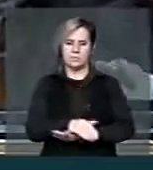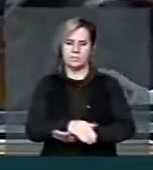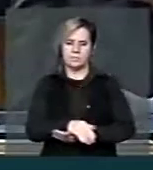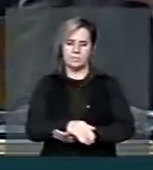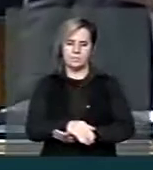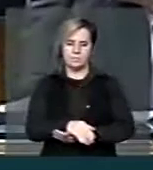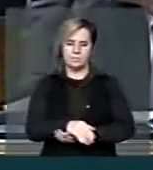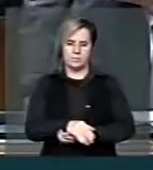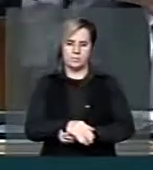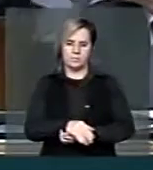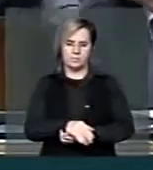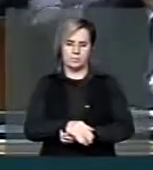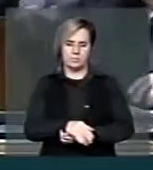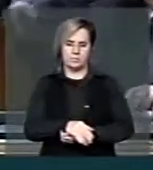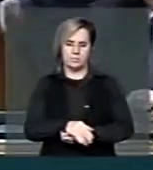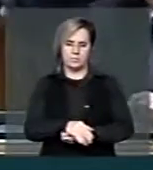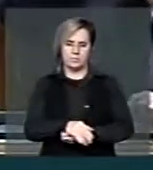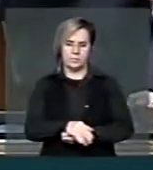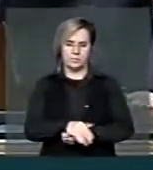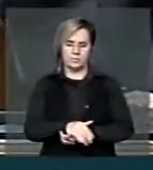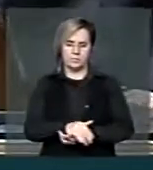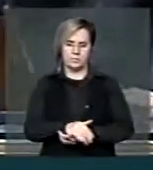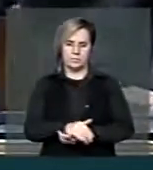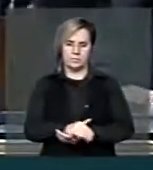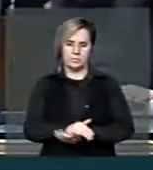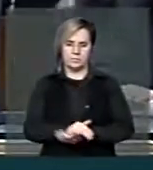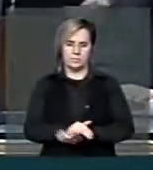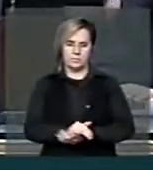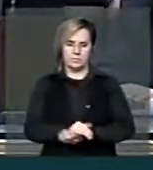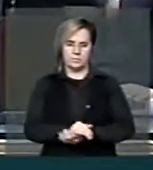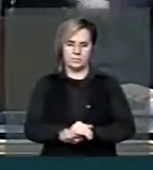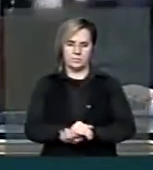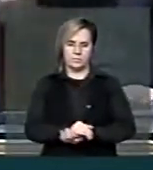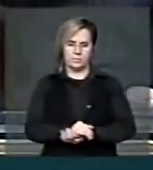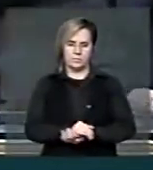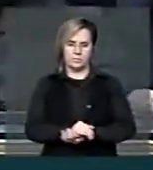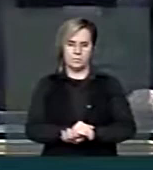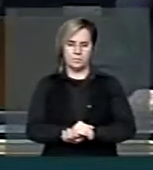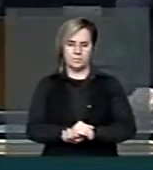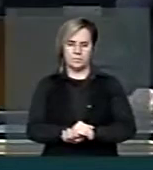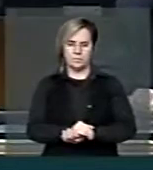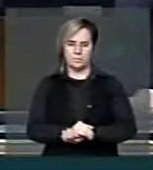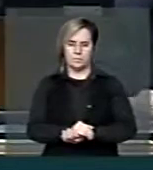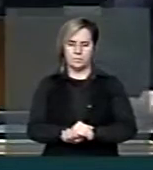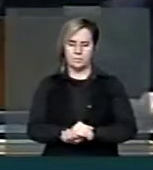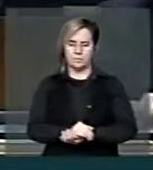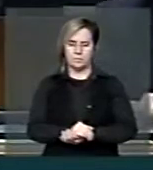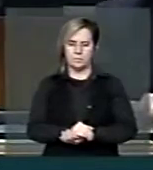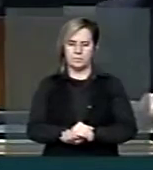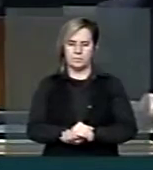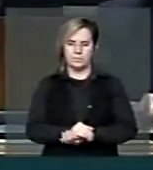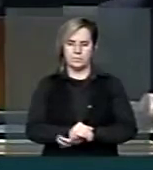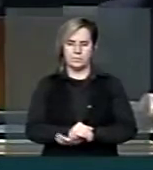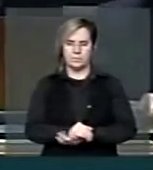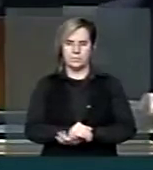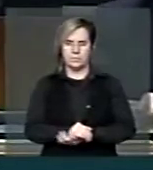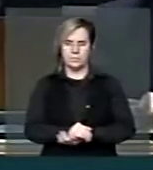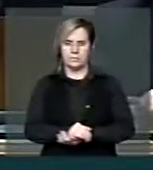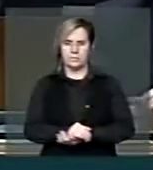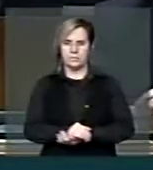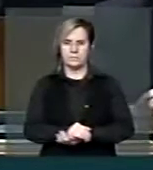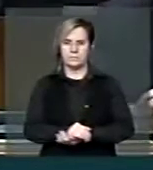Está chegando meu amigo Macri, vem. Está chegando aí agora. Senhor Presidente, eu